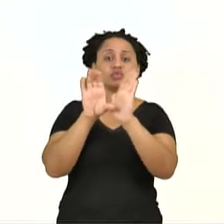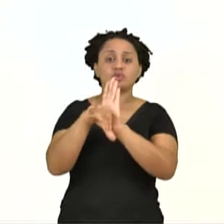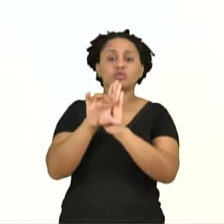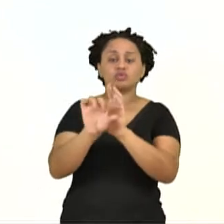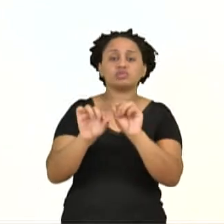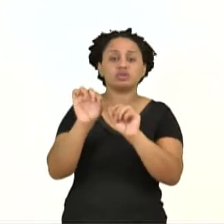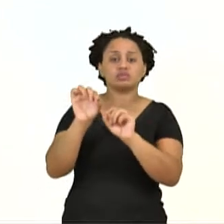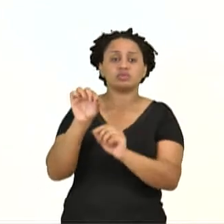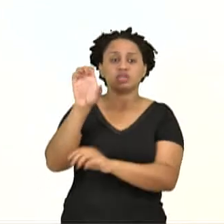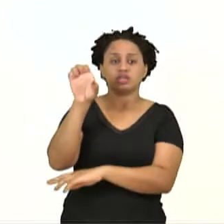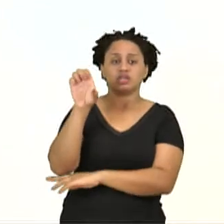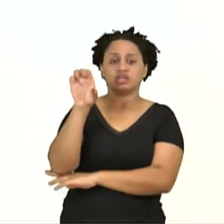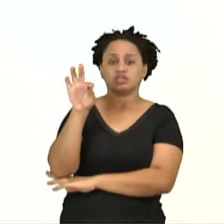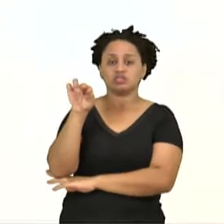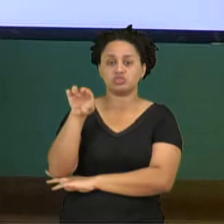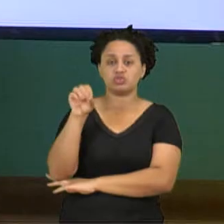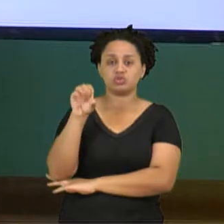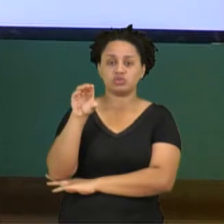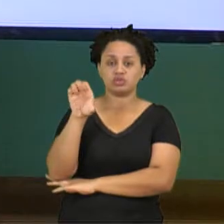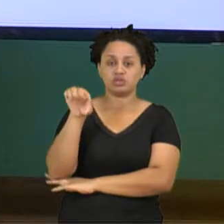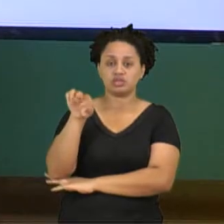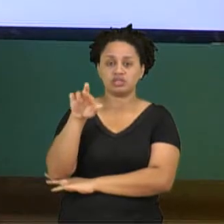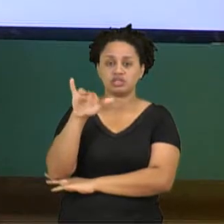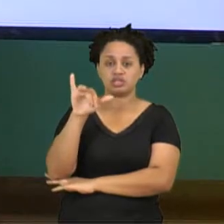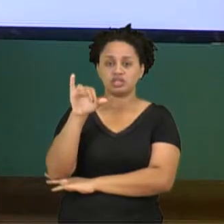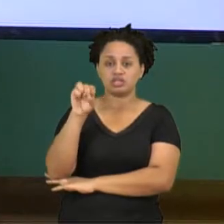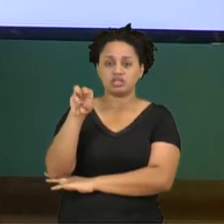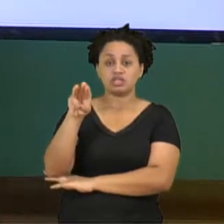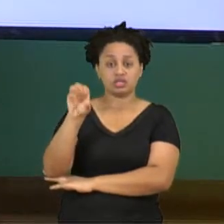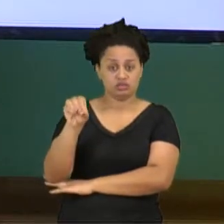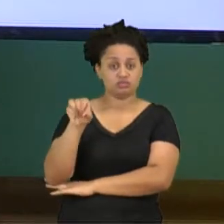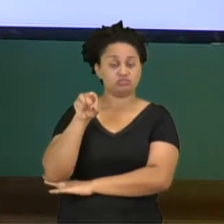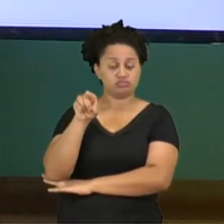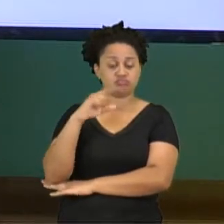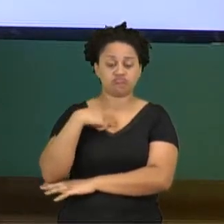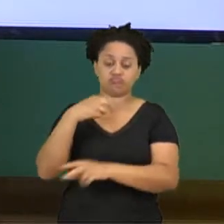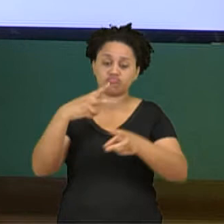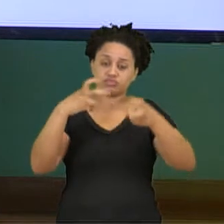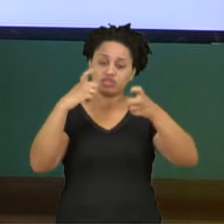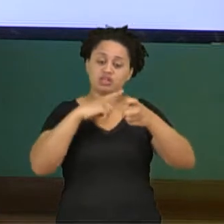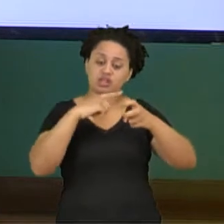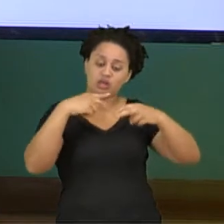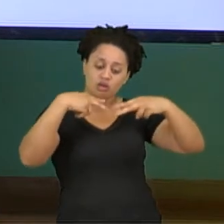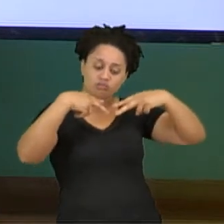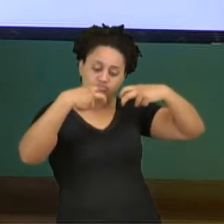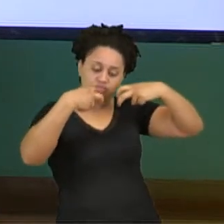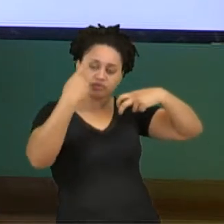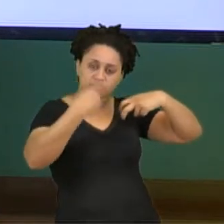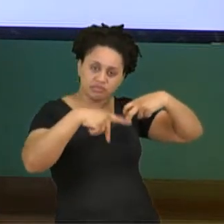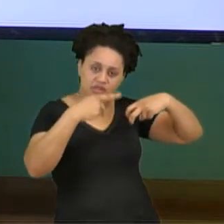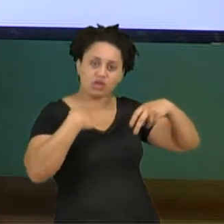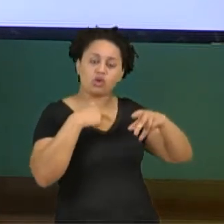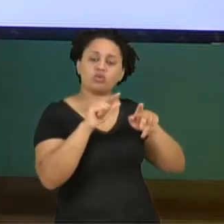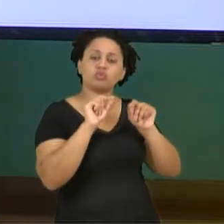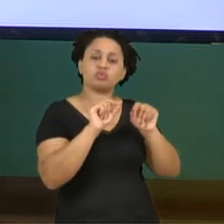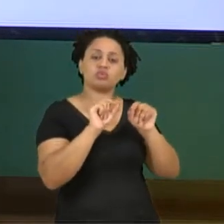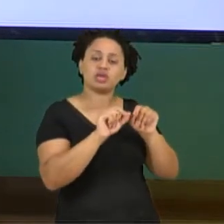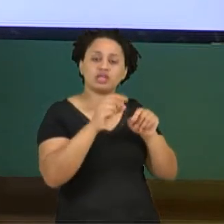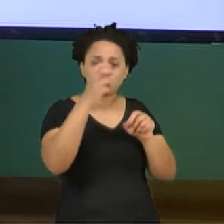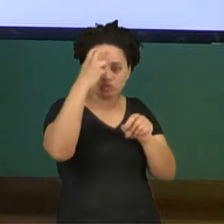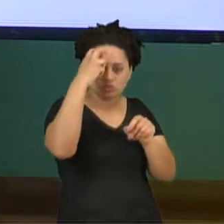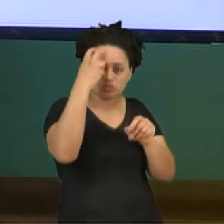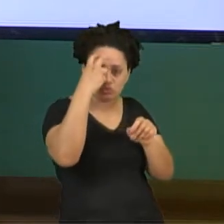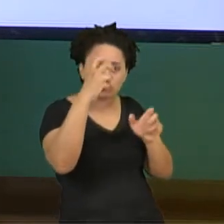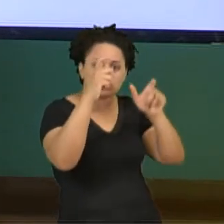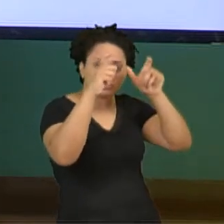etnocentrismo. Uma visão que alguém tem do seu grupo étnico, da cultura ou do centro que vive, colocando como